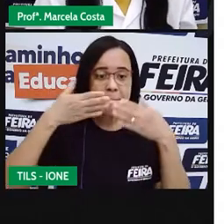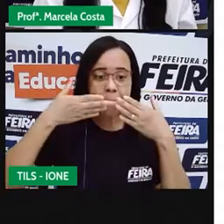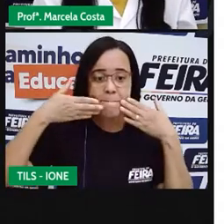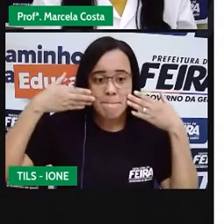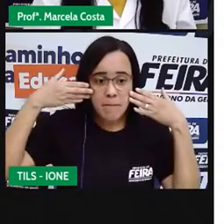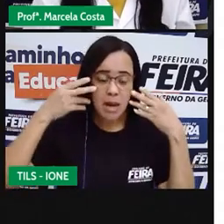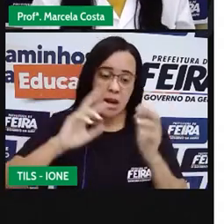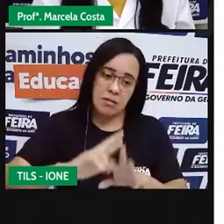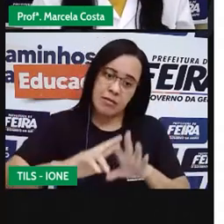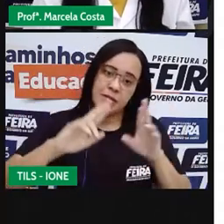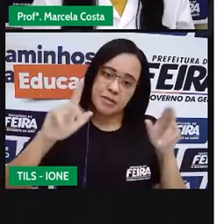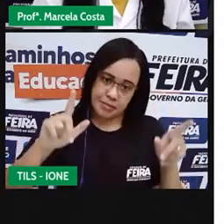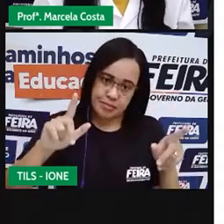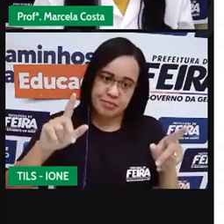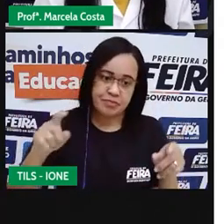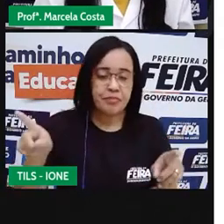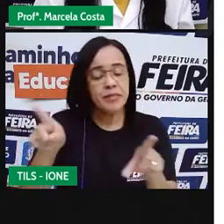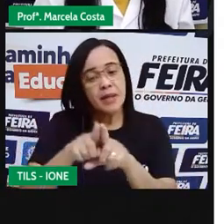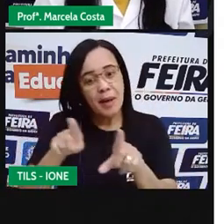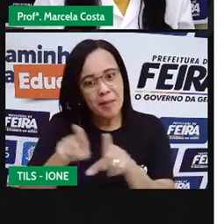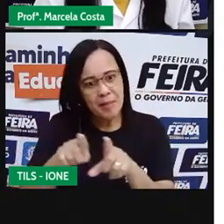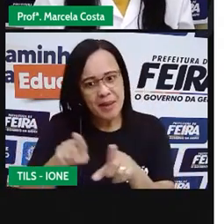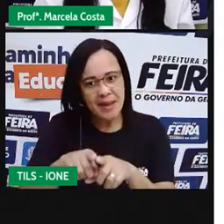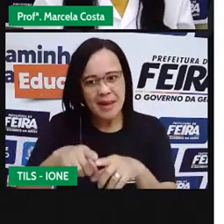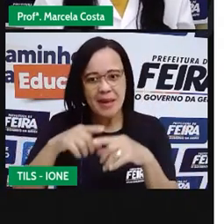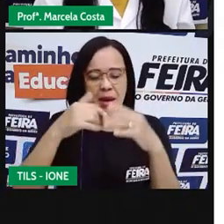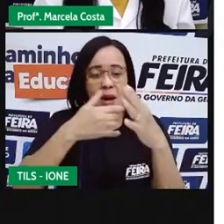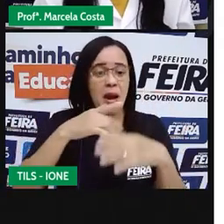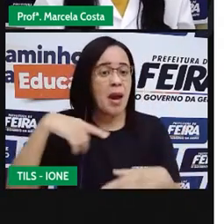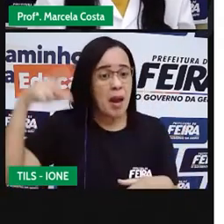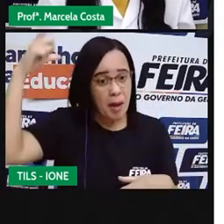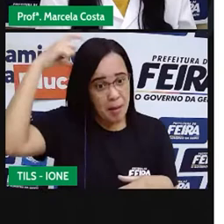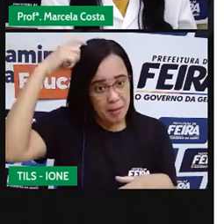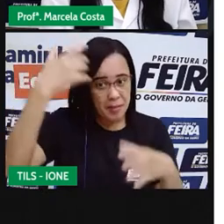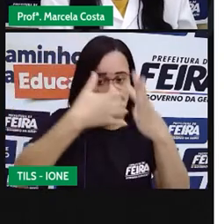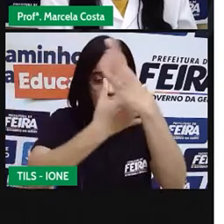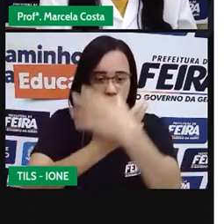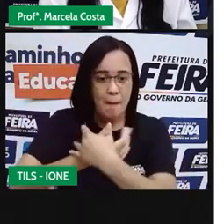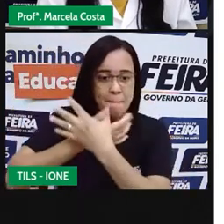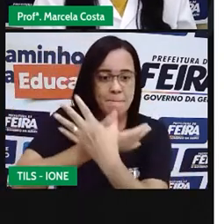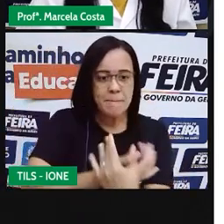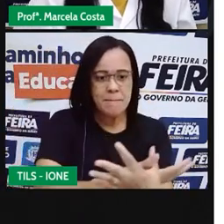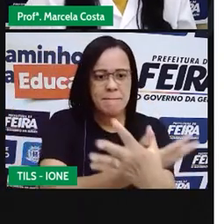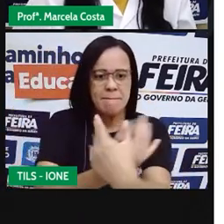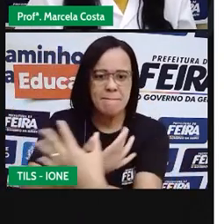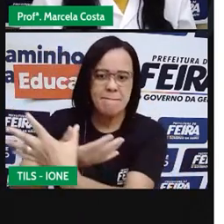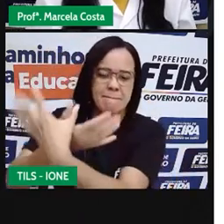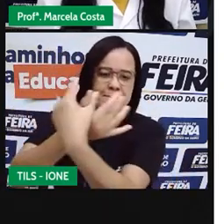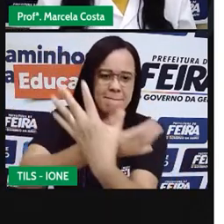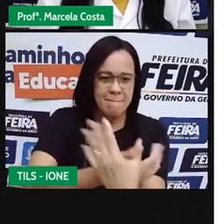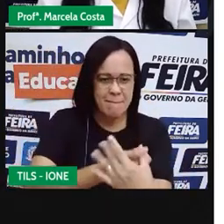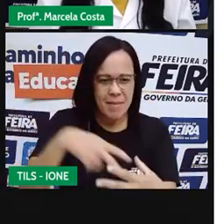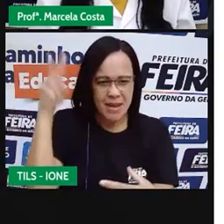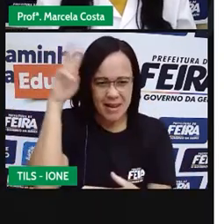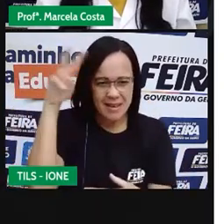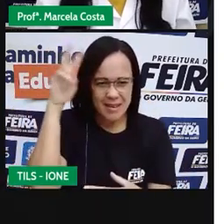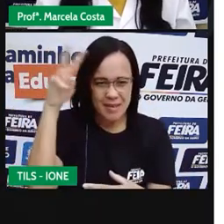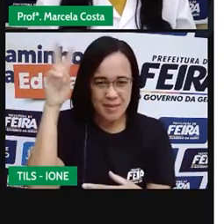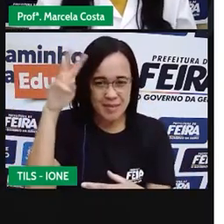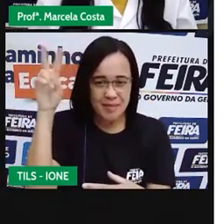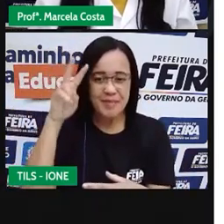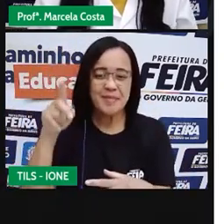A gente está vendo aqui agora a princesa Ariel. Então, na história, é a pequena